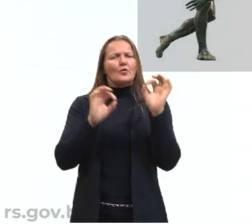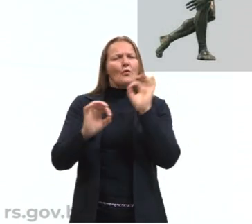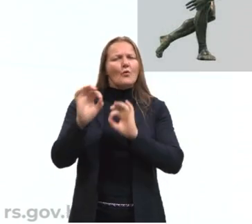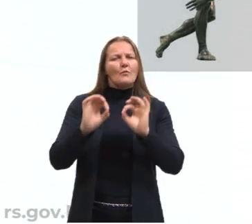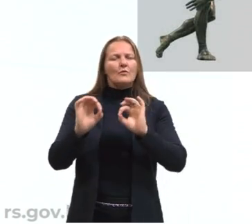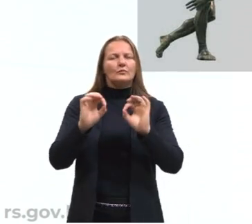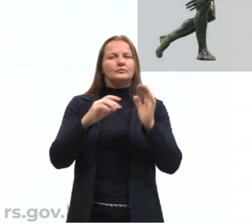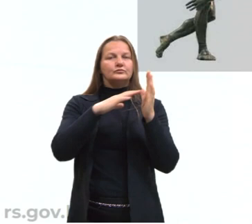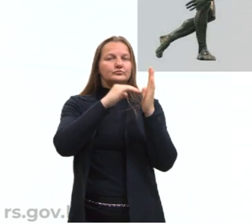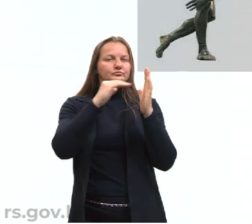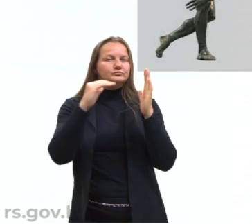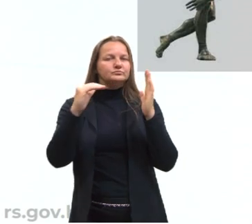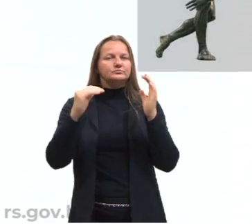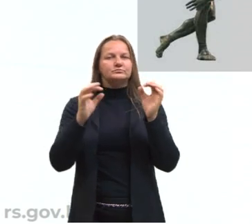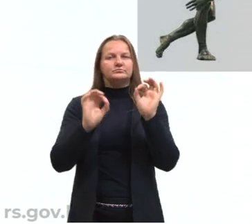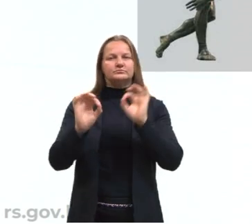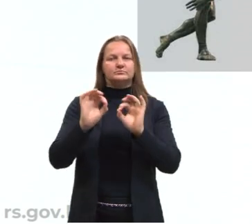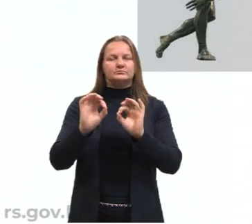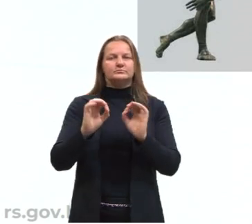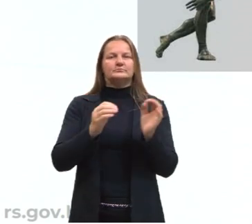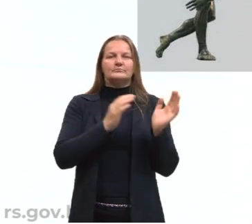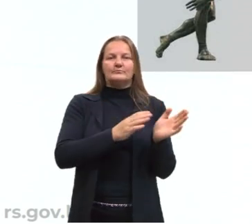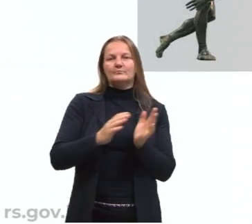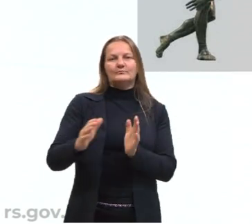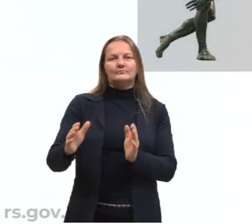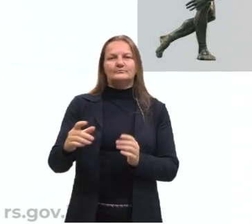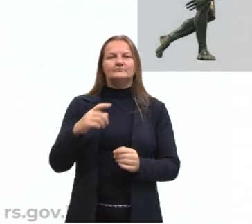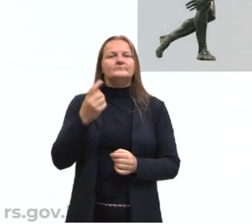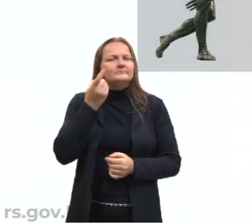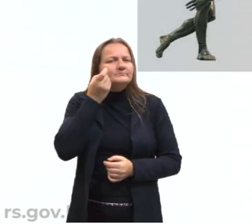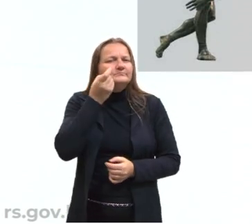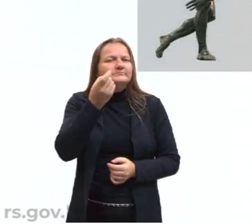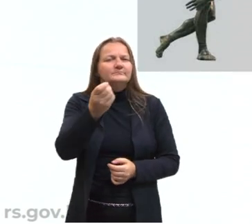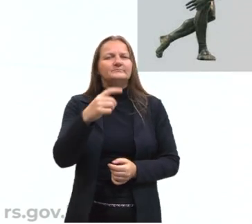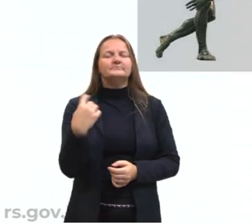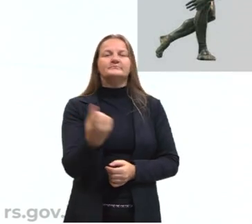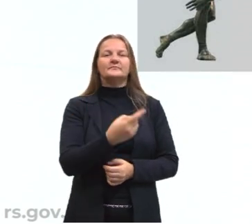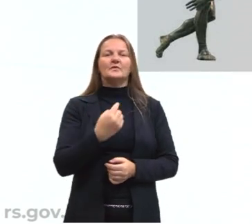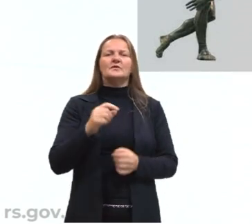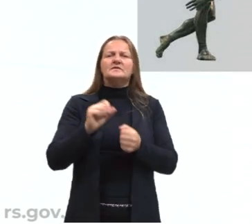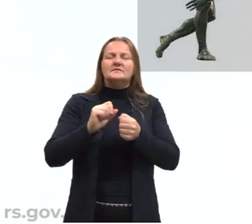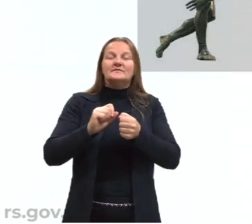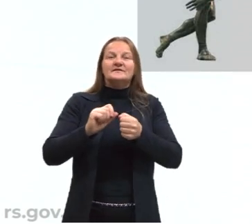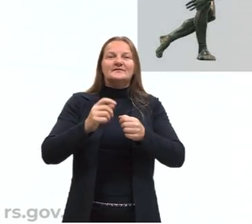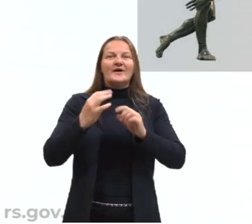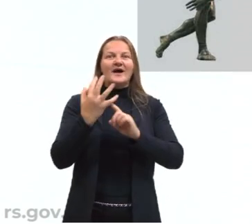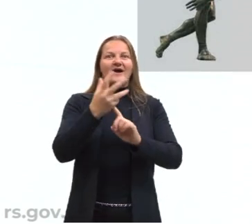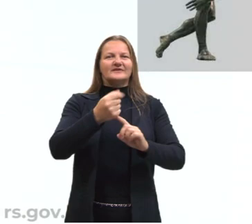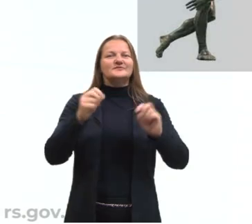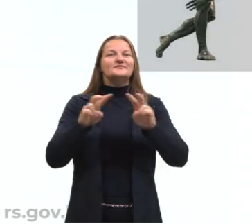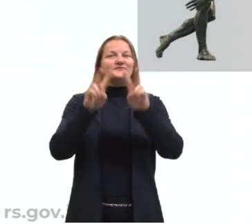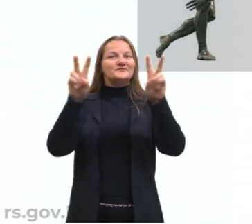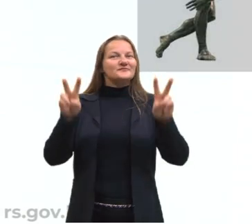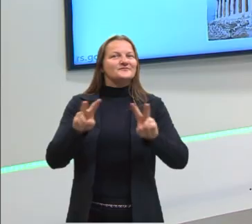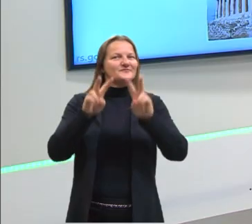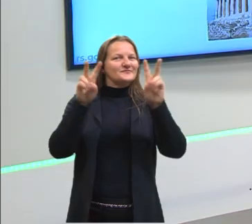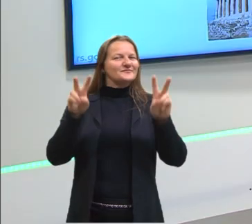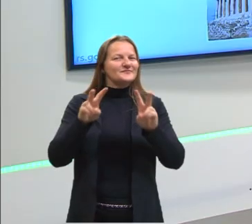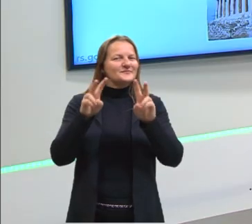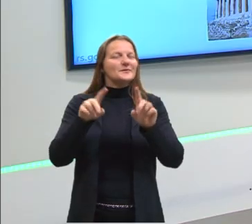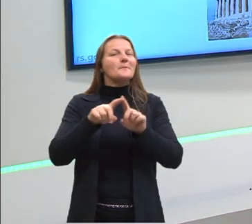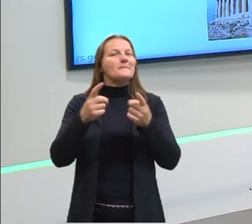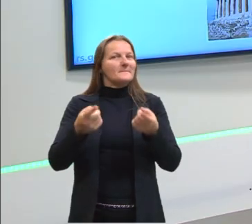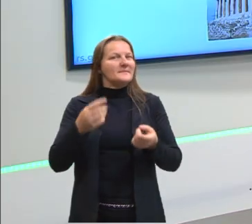Grécia e deste período. É interessante porque nós aqui estamos sempre fazendo recorte das artes visuais, mas sabemos